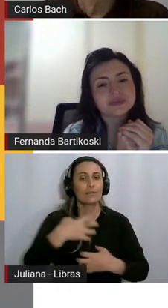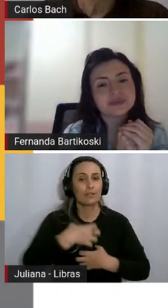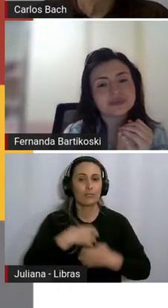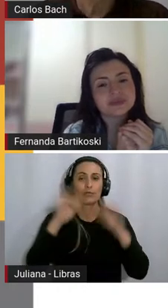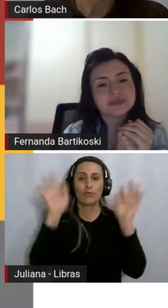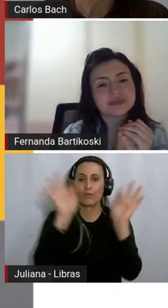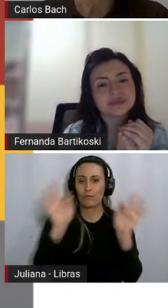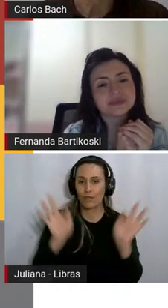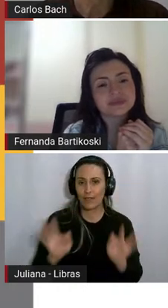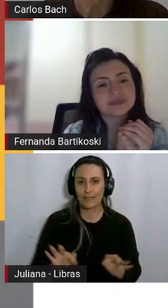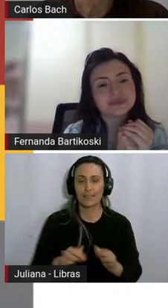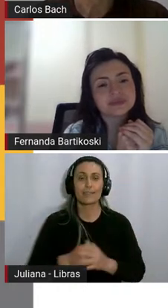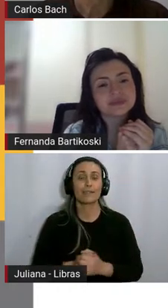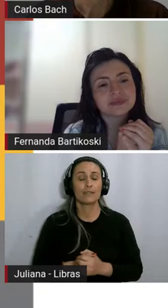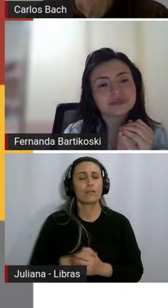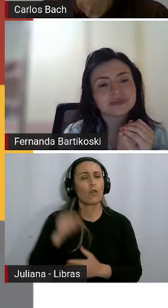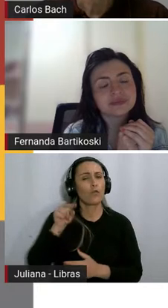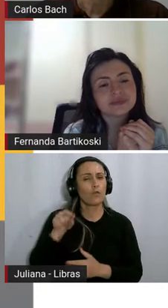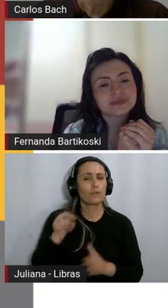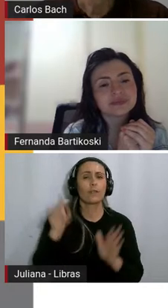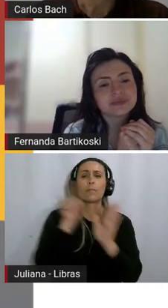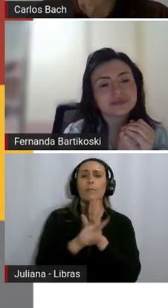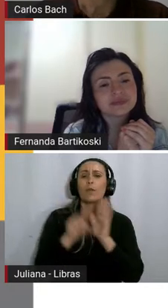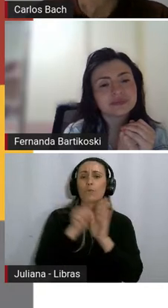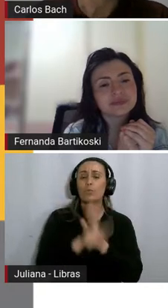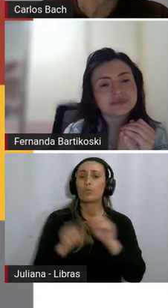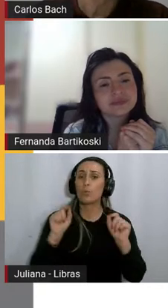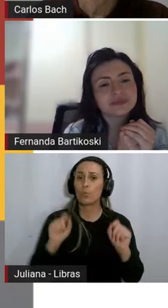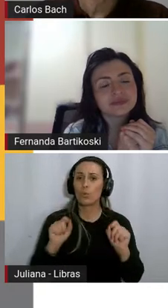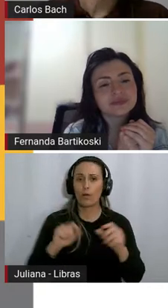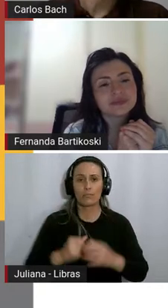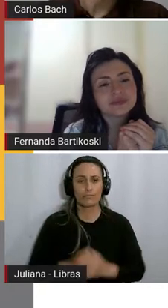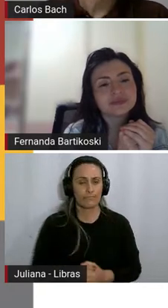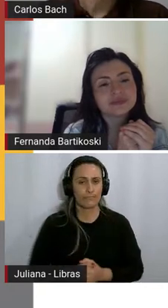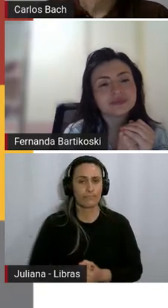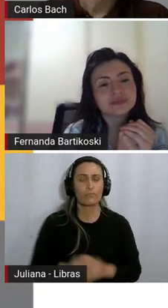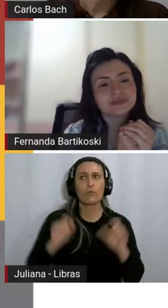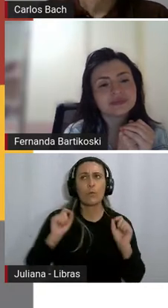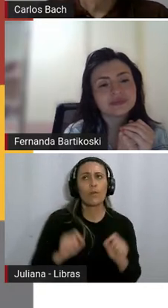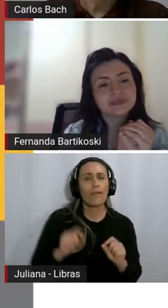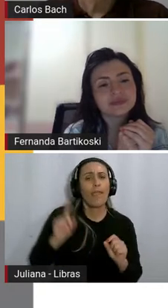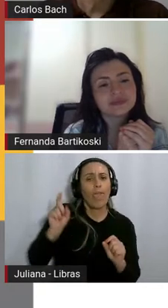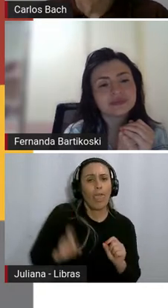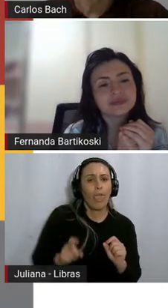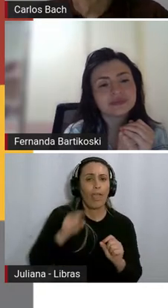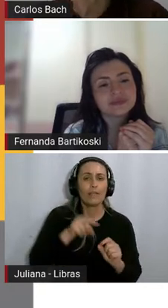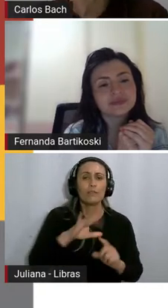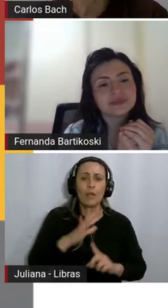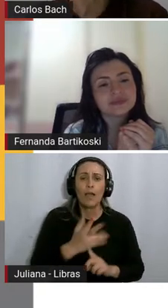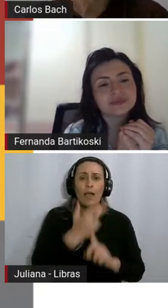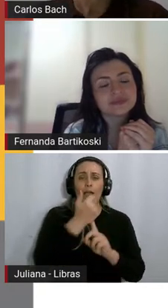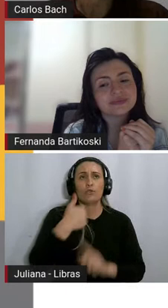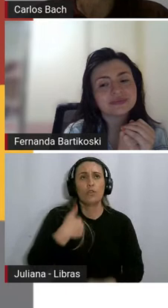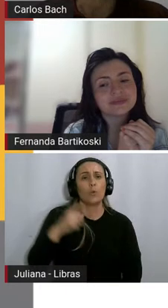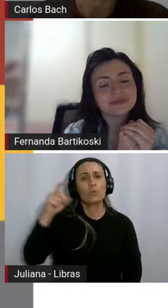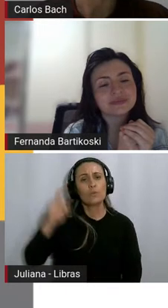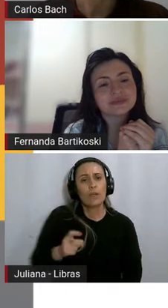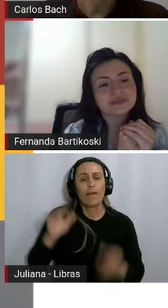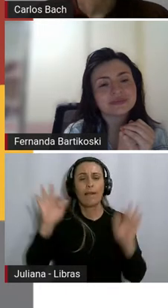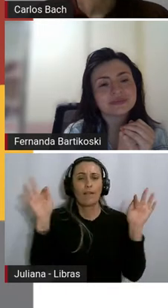faça as seguintes indagações o que seria a arte de ser feliz ser feliz é uma arte